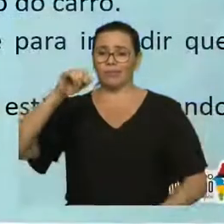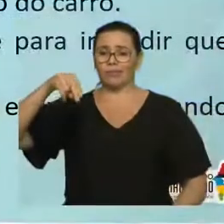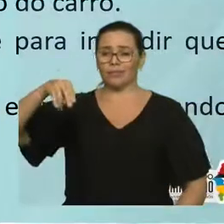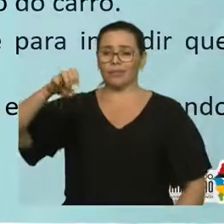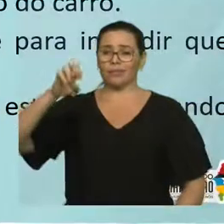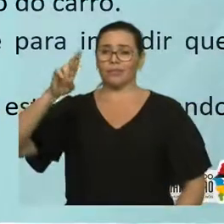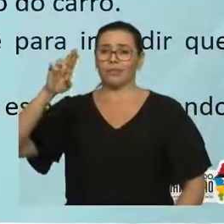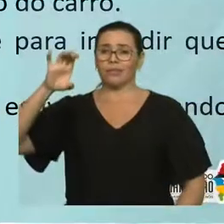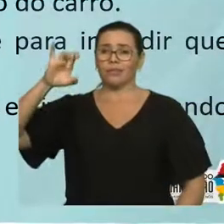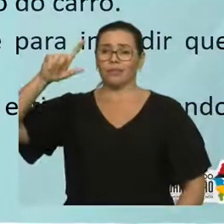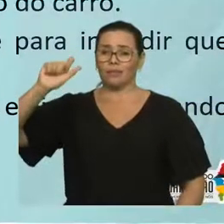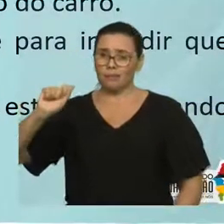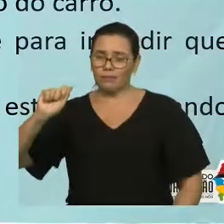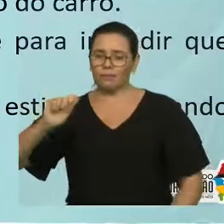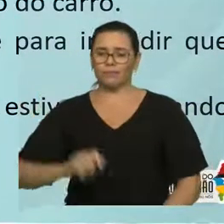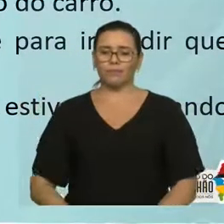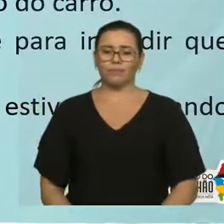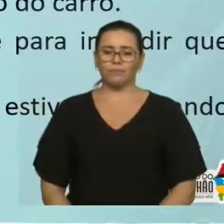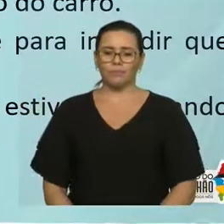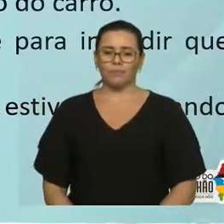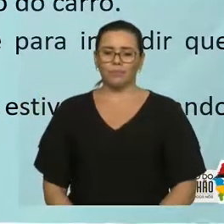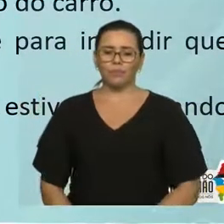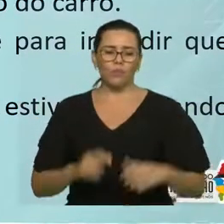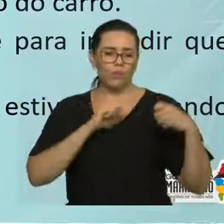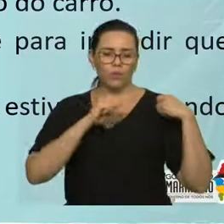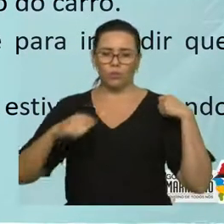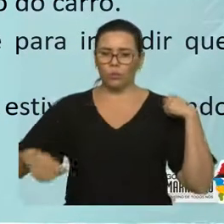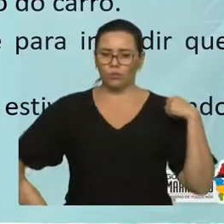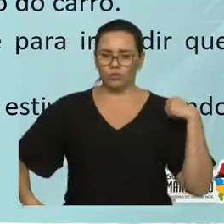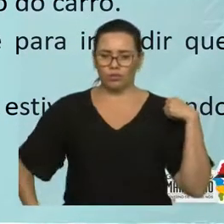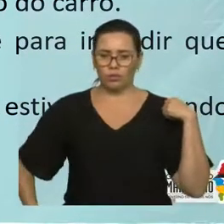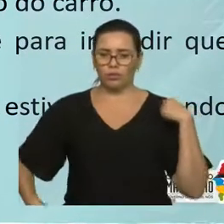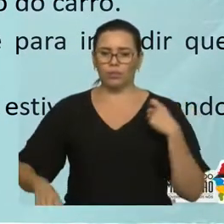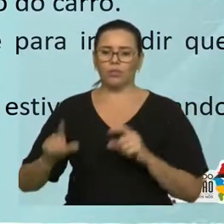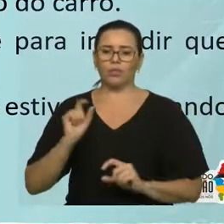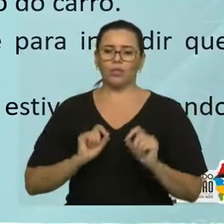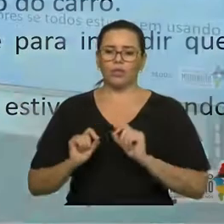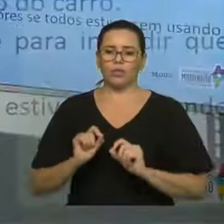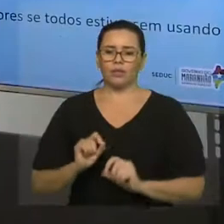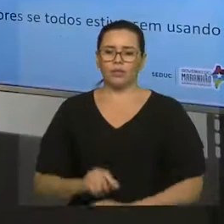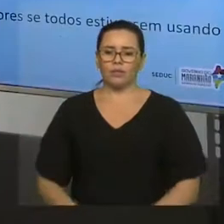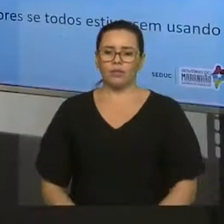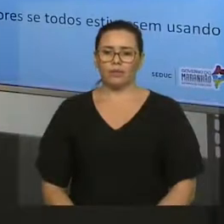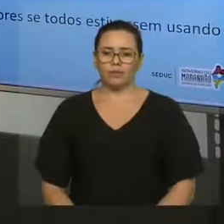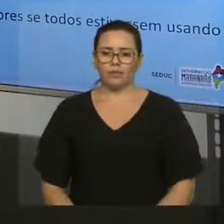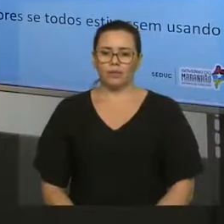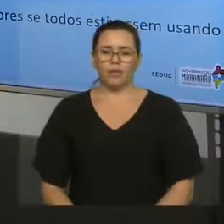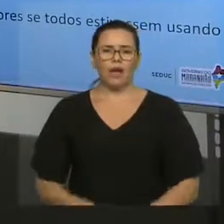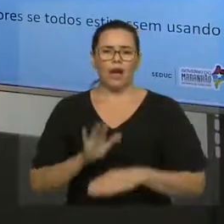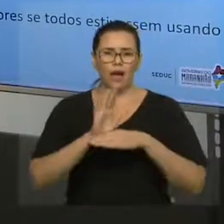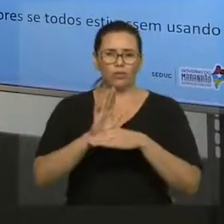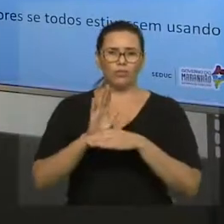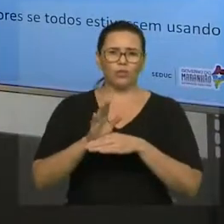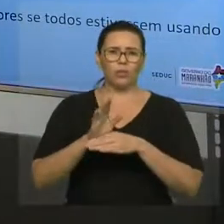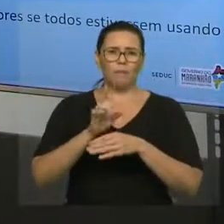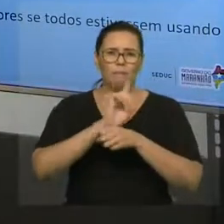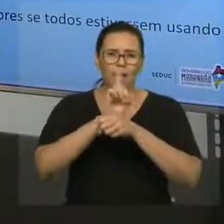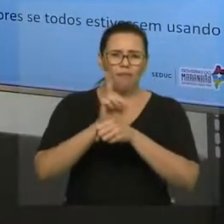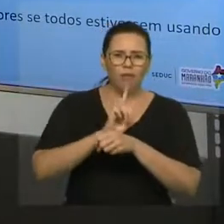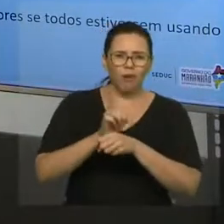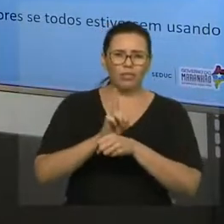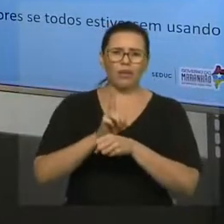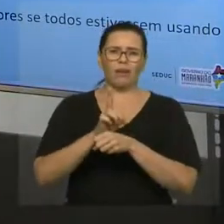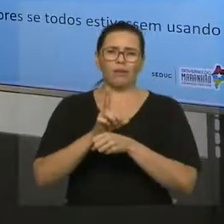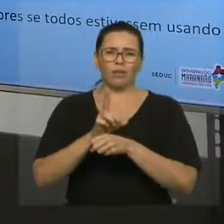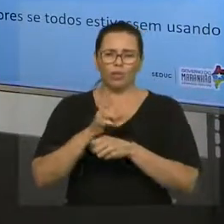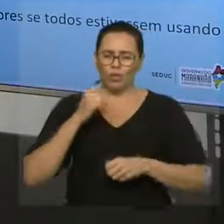para reduzir a aceleração do carro? O cinto de segurança, ele não tem nada a ver com a aceleração do carro, tá? Poderia até contribuir para a desaceleração nossa,